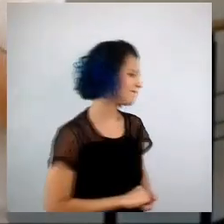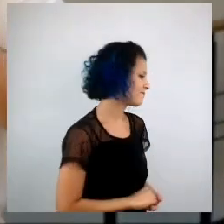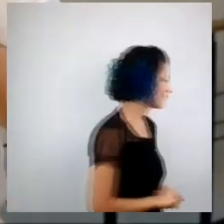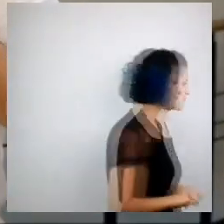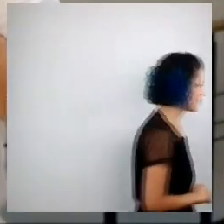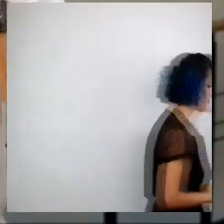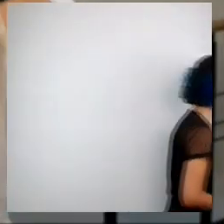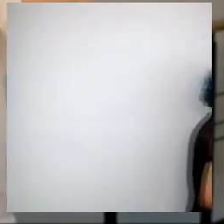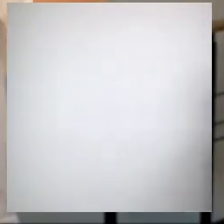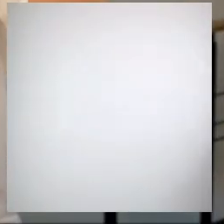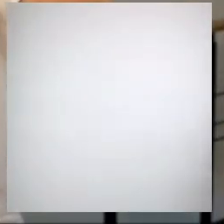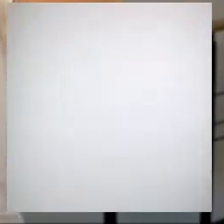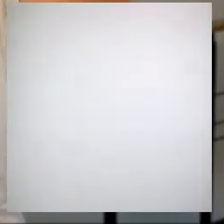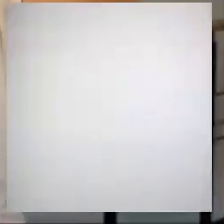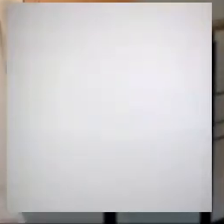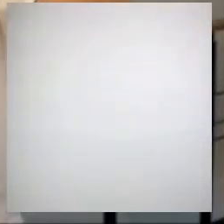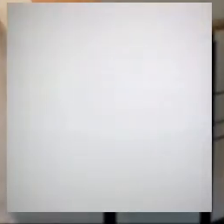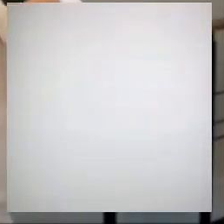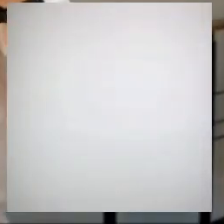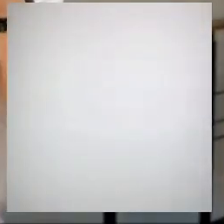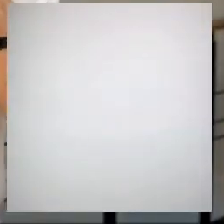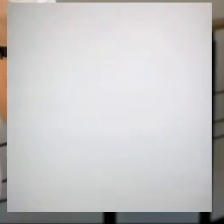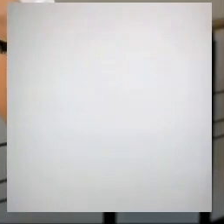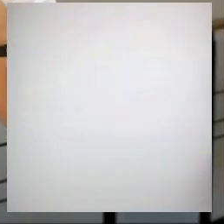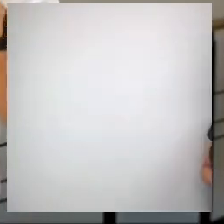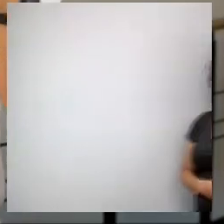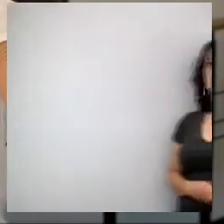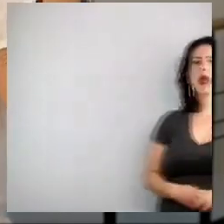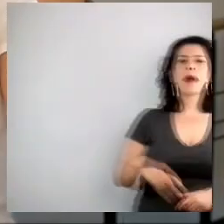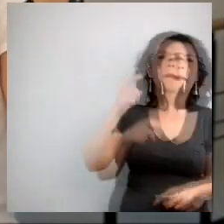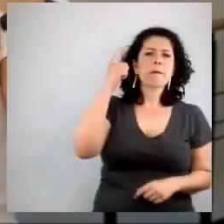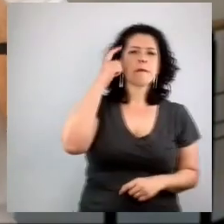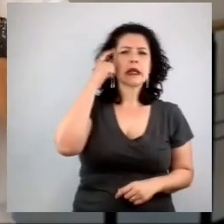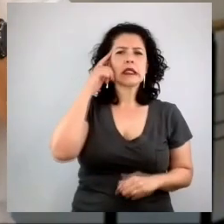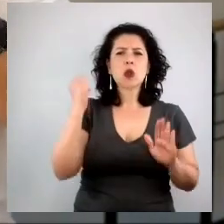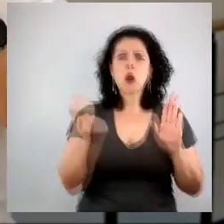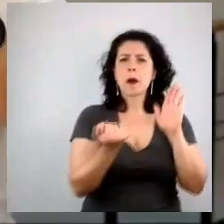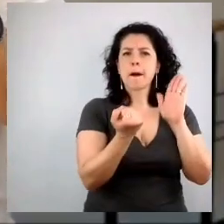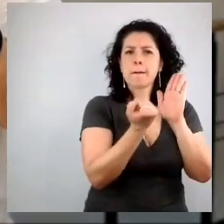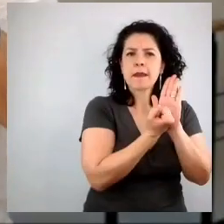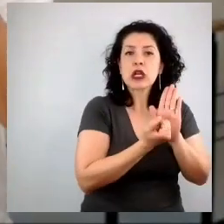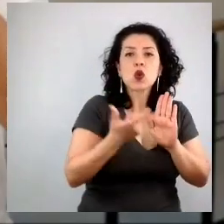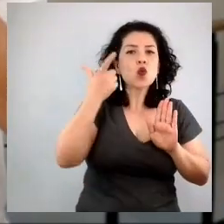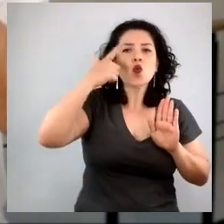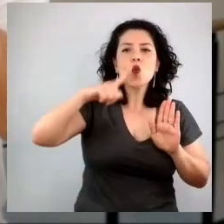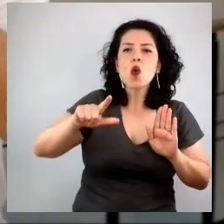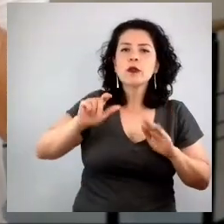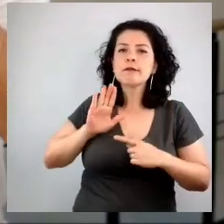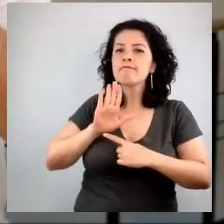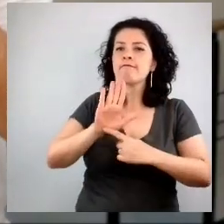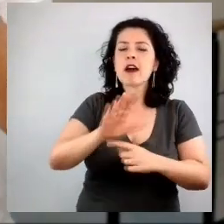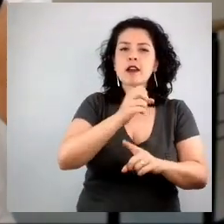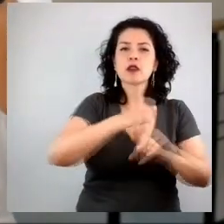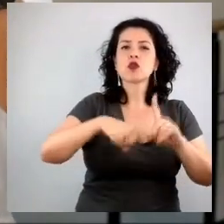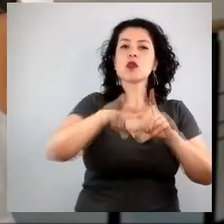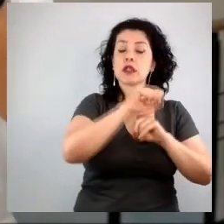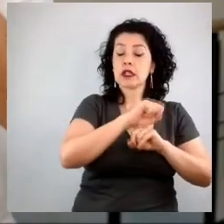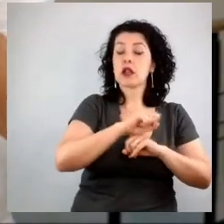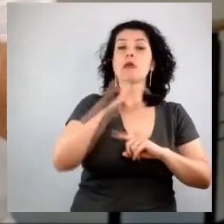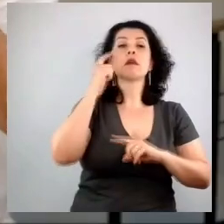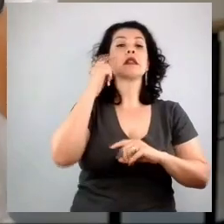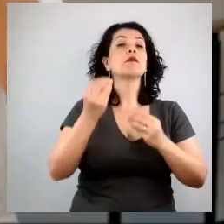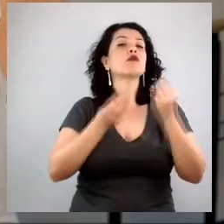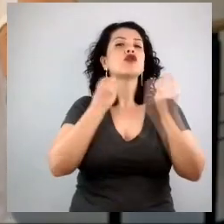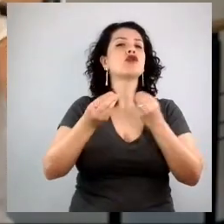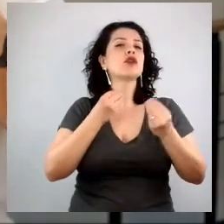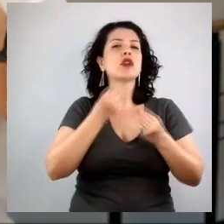alcançar esse espaço icônico na nossa sociedade, que extrapolaram muito o papel que o produto tem na vida das pessoas, como a própria Coca